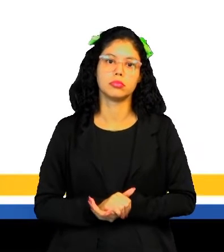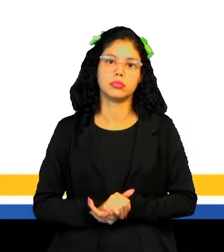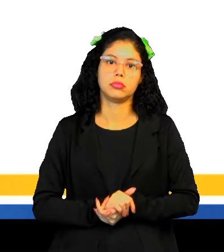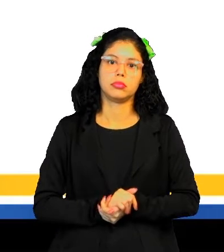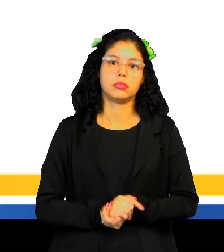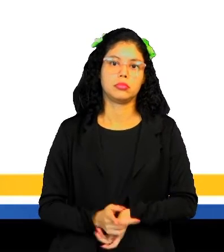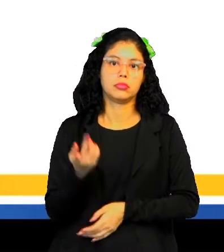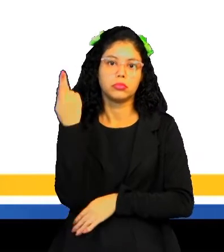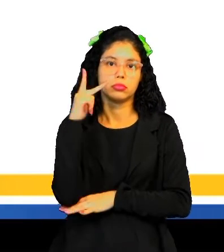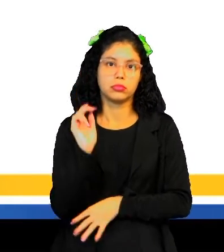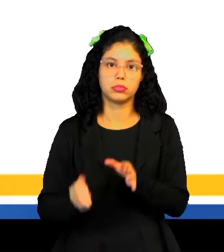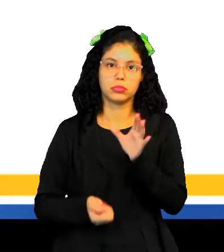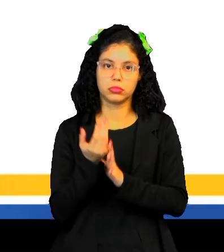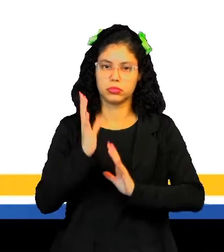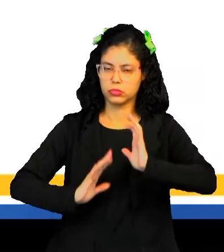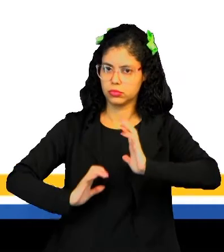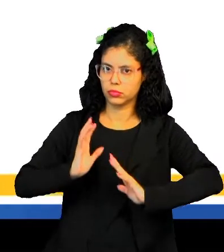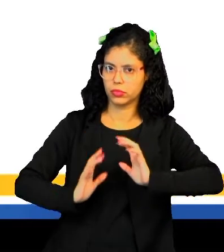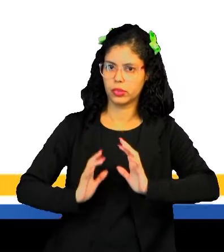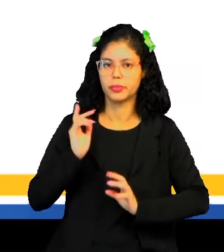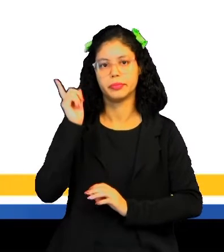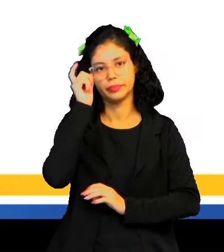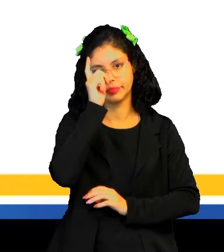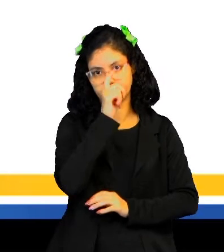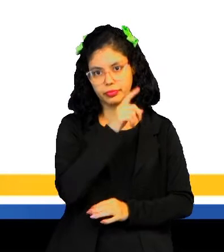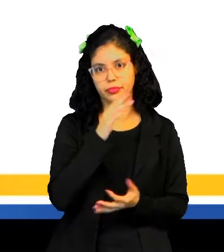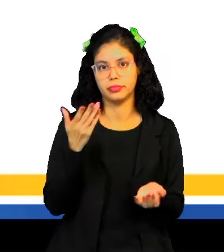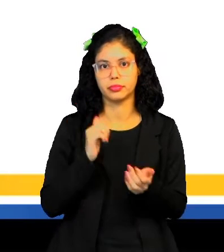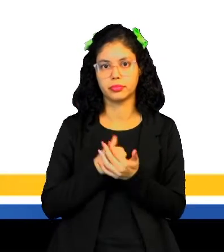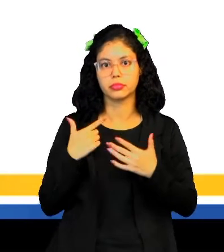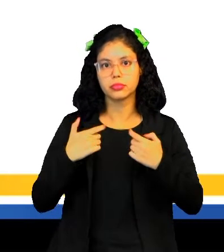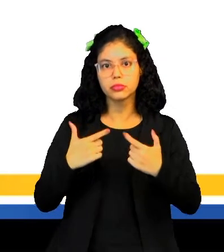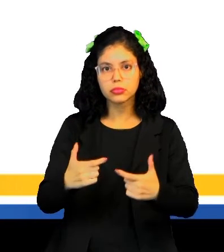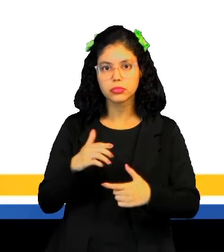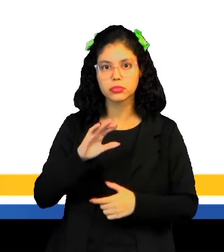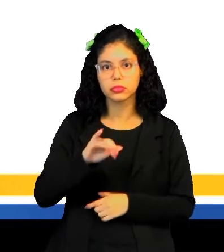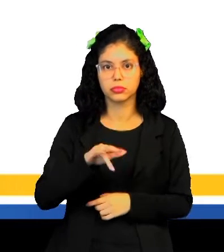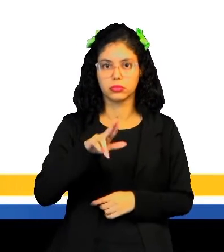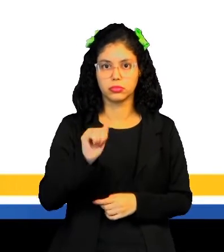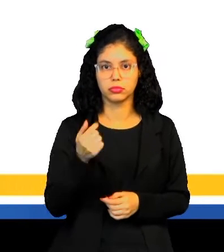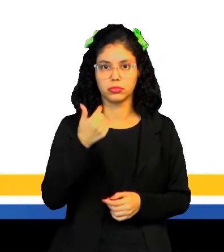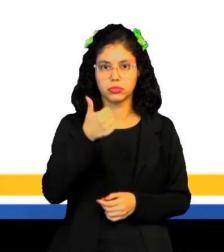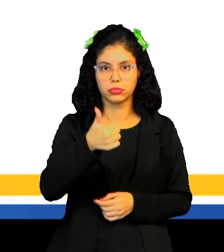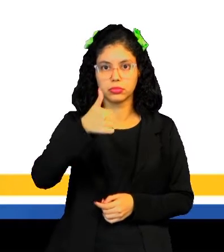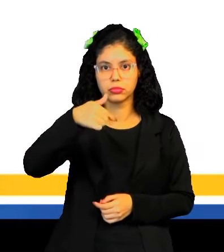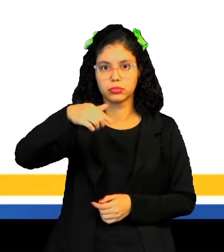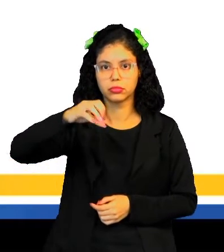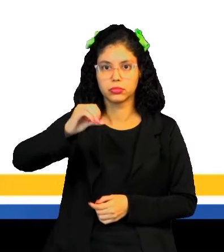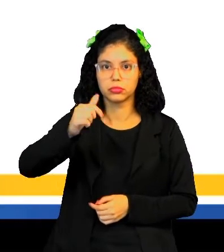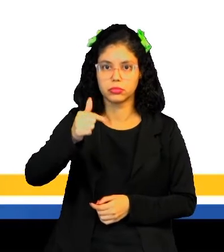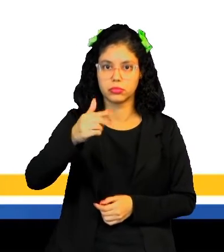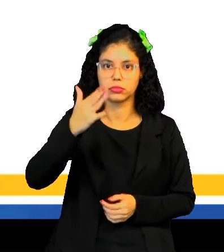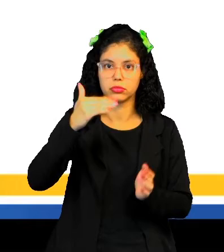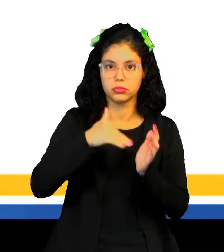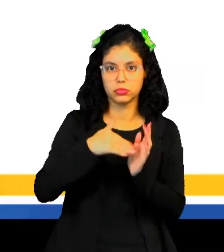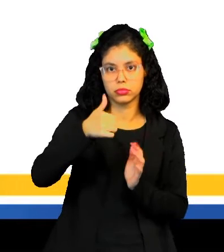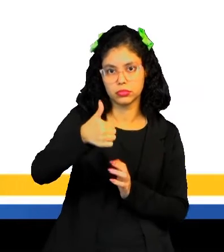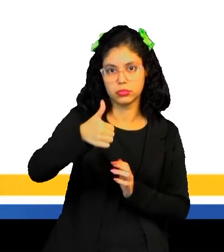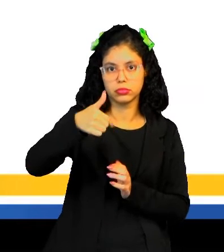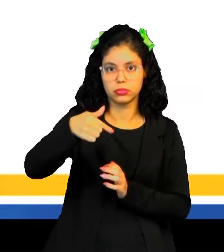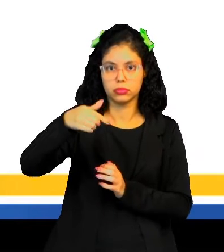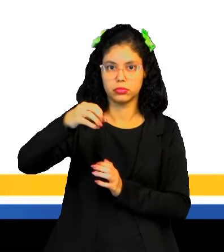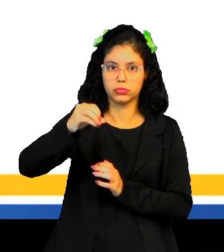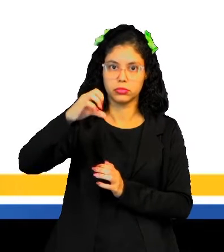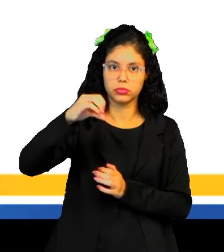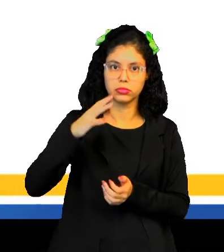Esse período acaba gerando alguns conflitos, né? Como a Guerra dos Emboabas, que vai de 1707 a 1709, né? Os